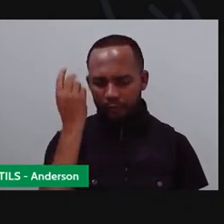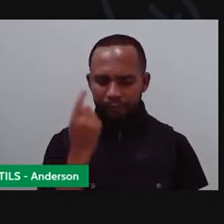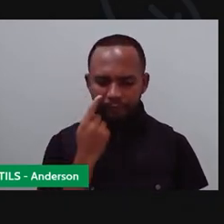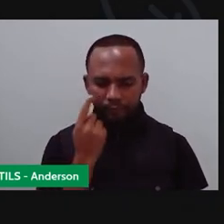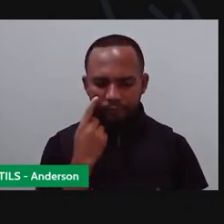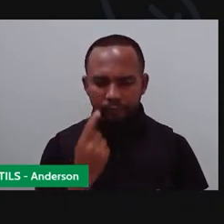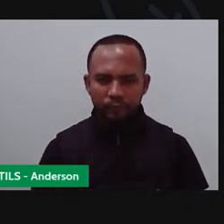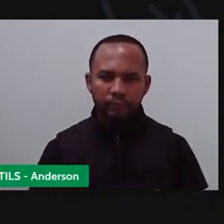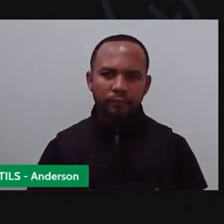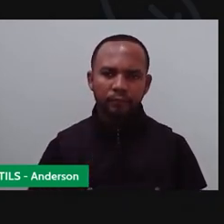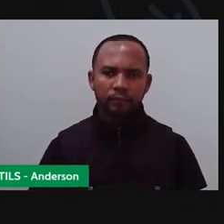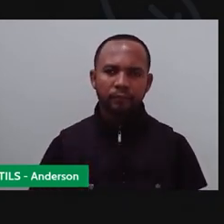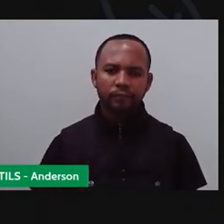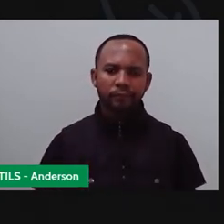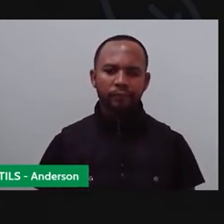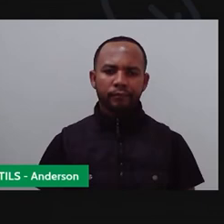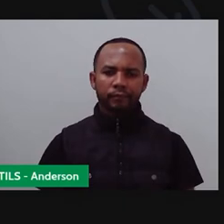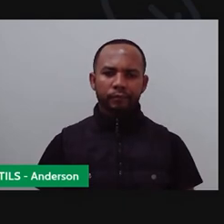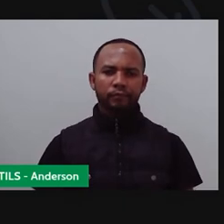E assim a vai, ó.